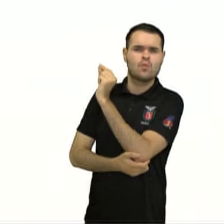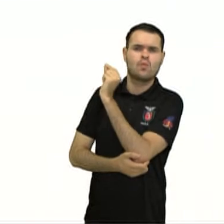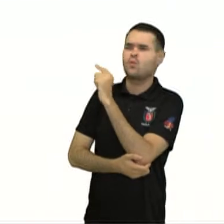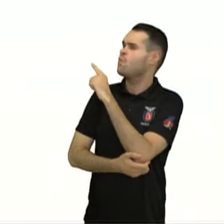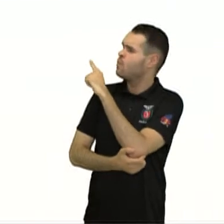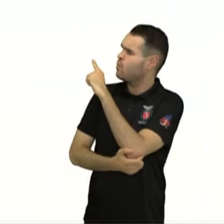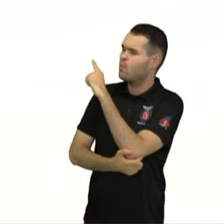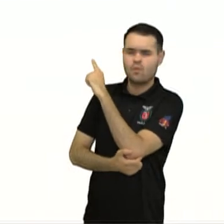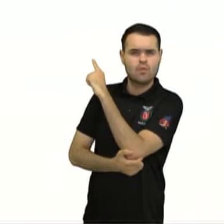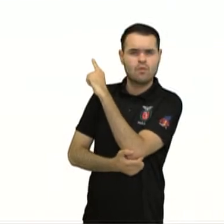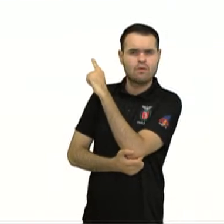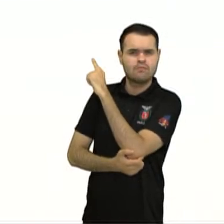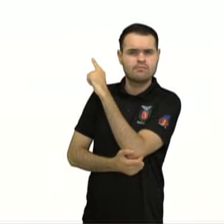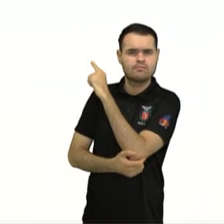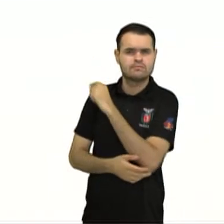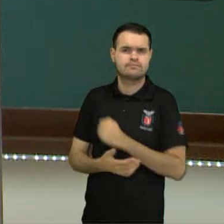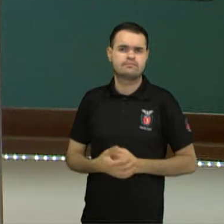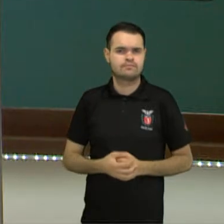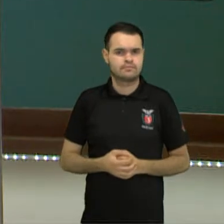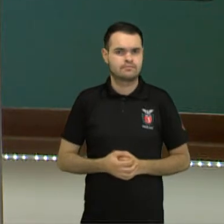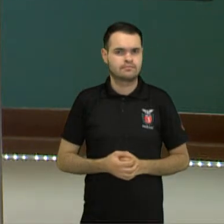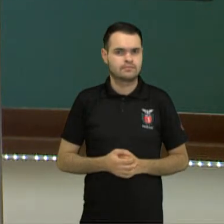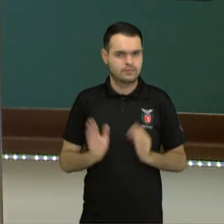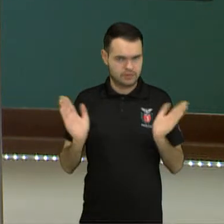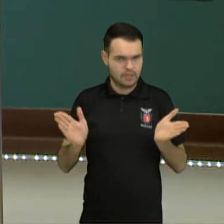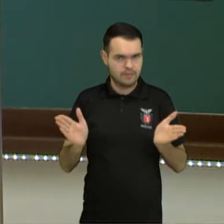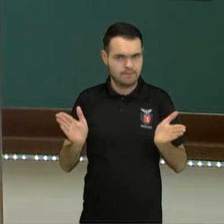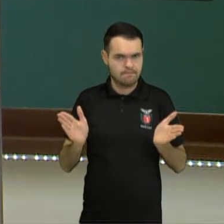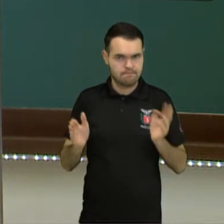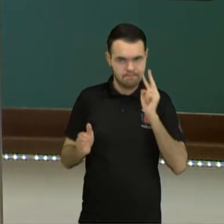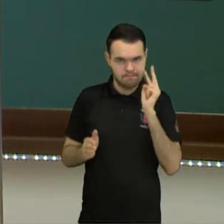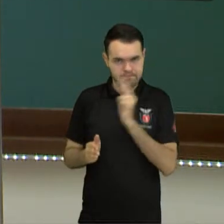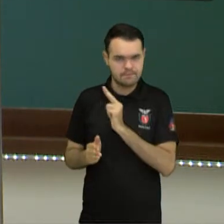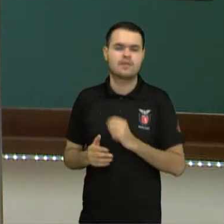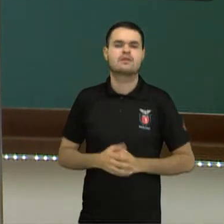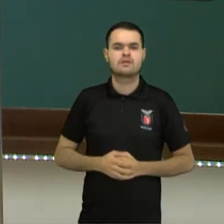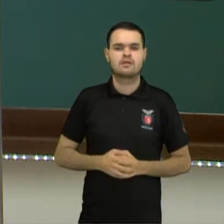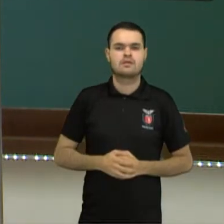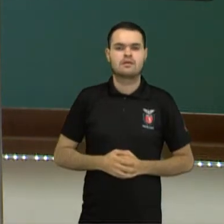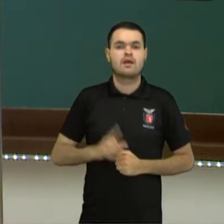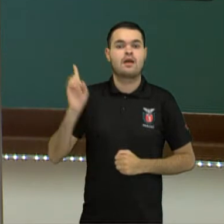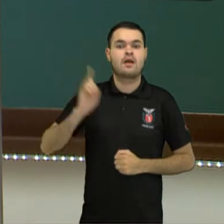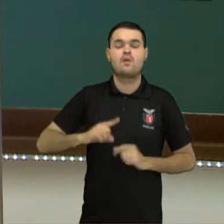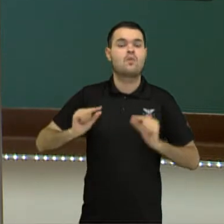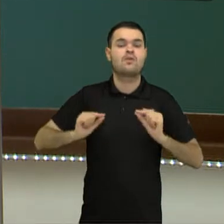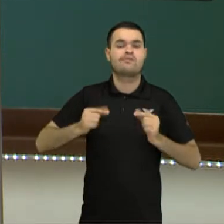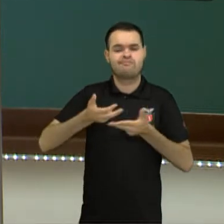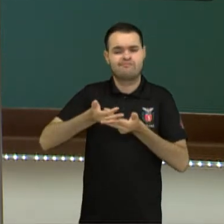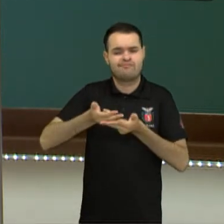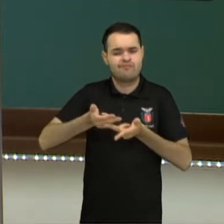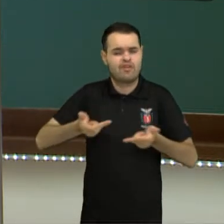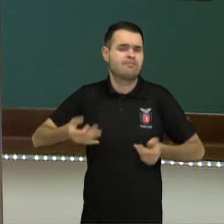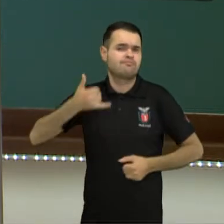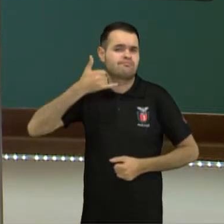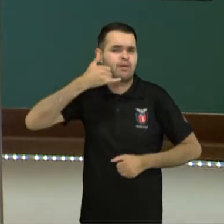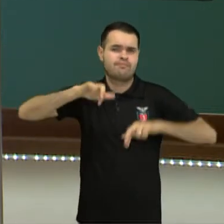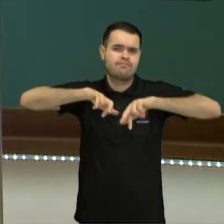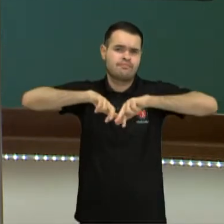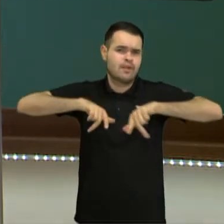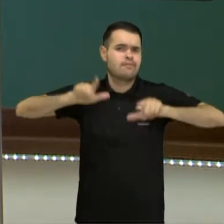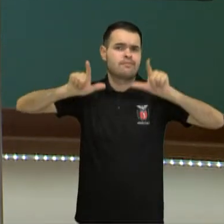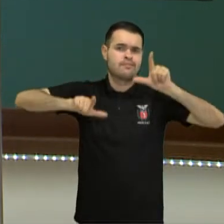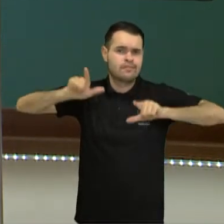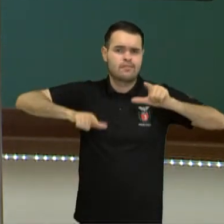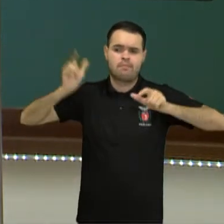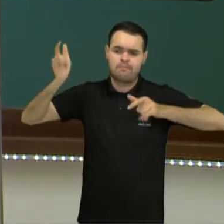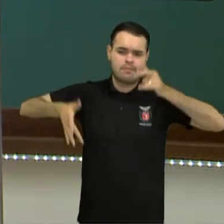chatarra eletrônica. Miraram? Então, são dispositivos eletrônicos que han llegado ao